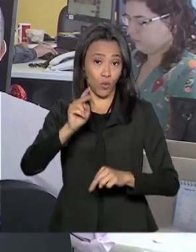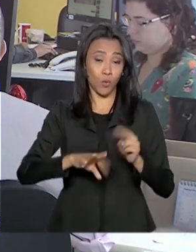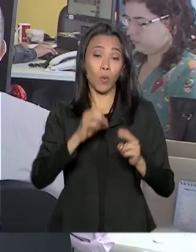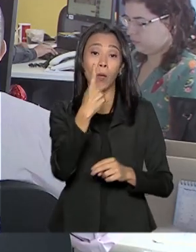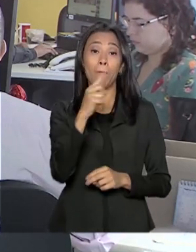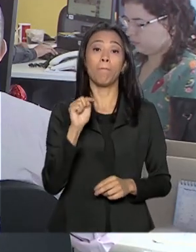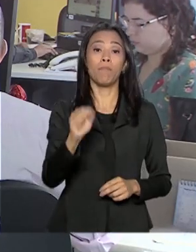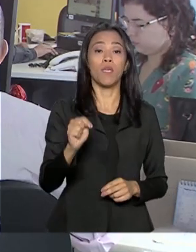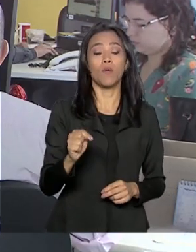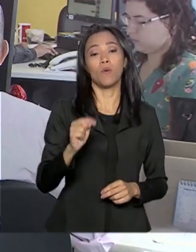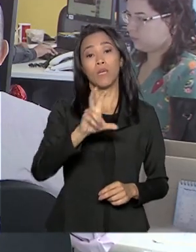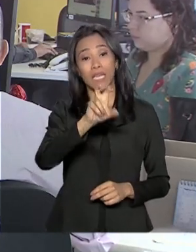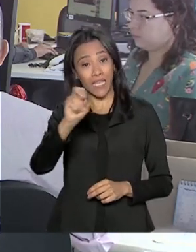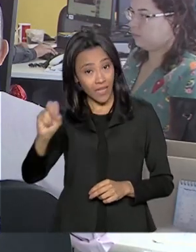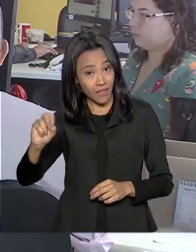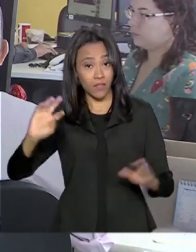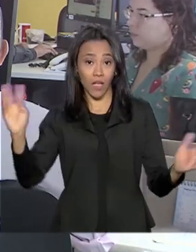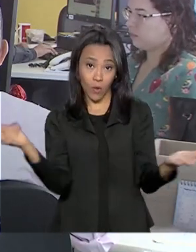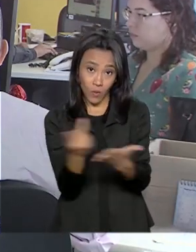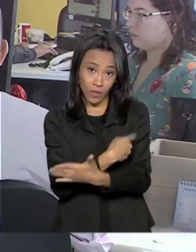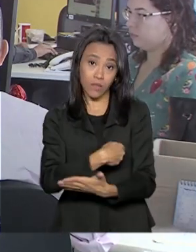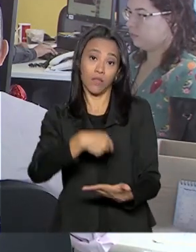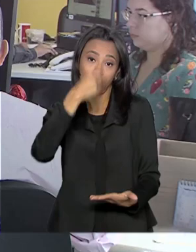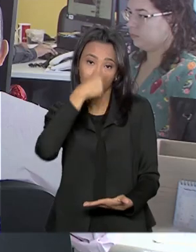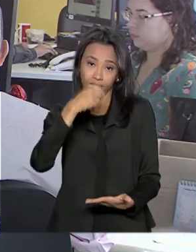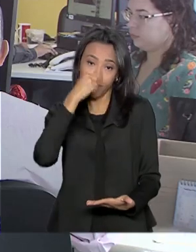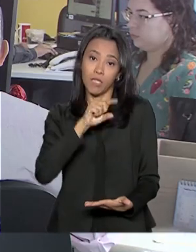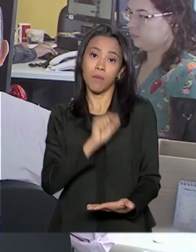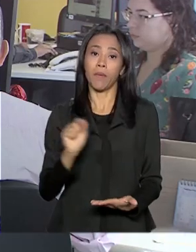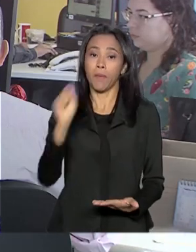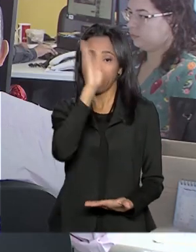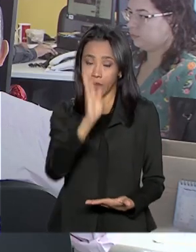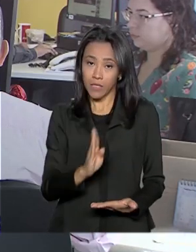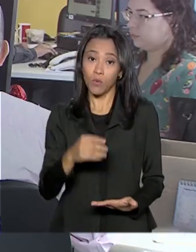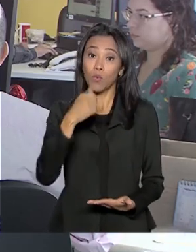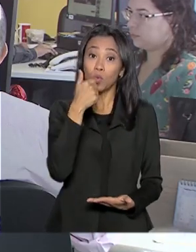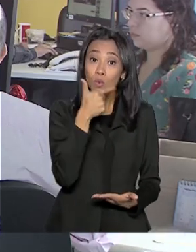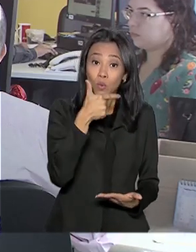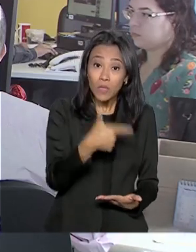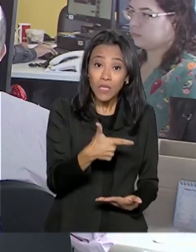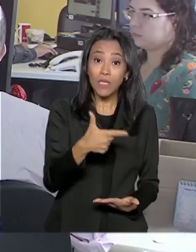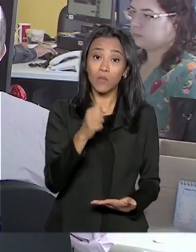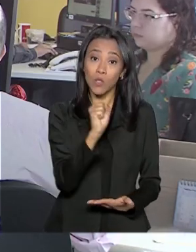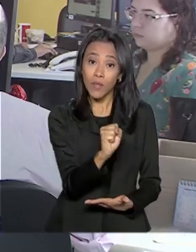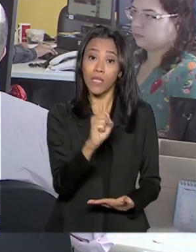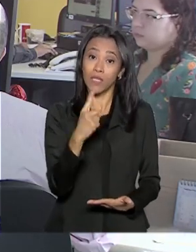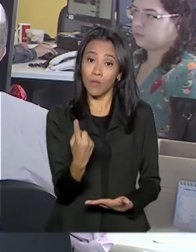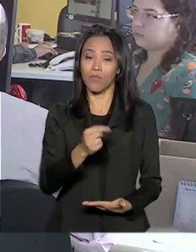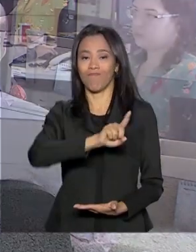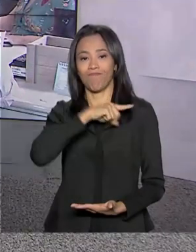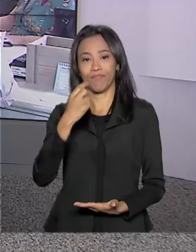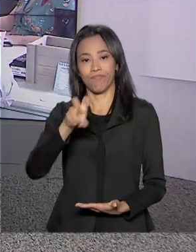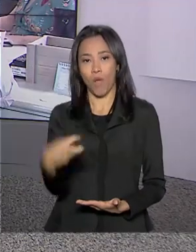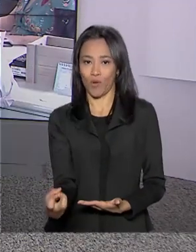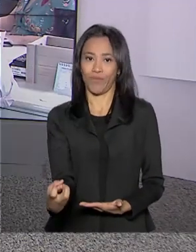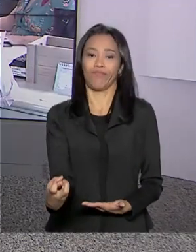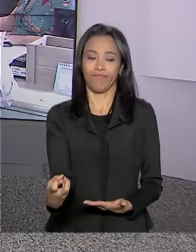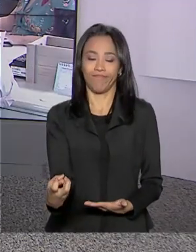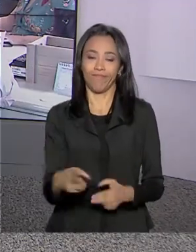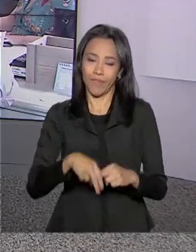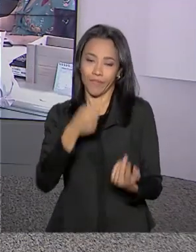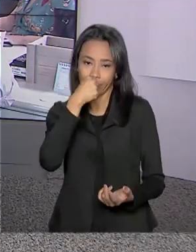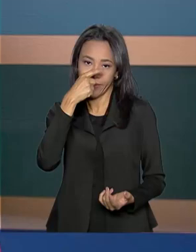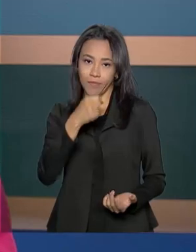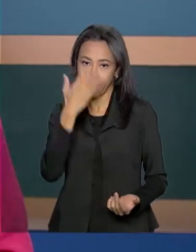.560 casos de influência em todo o país, com 281 mortes. Voltamos ao estúdio. Obrigada,